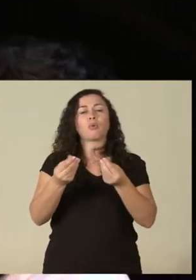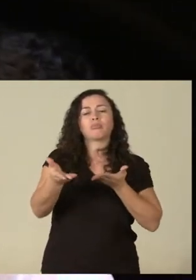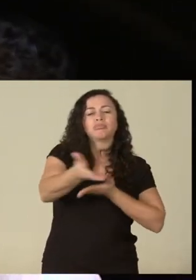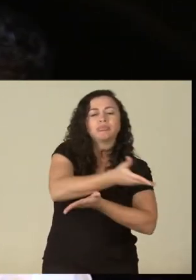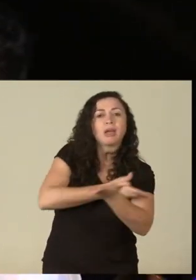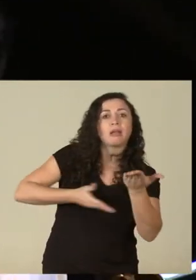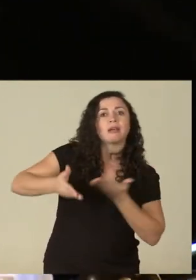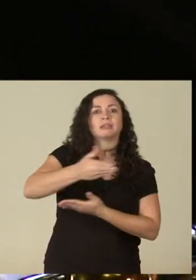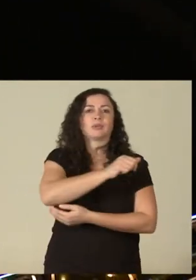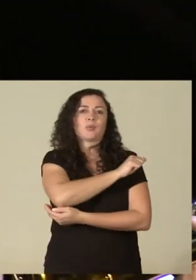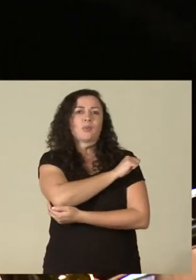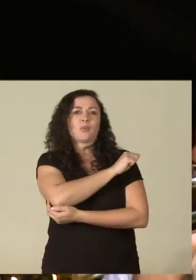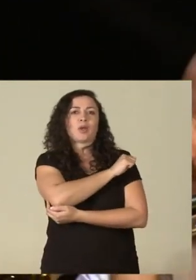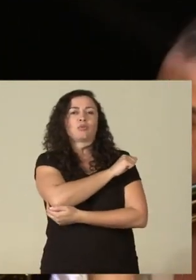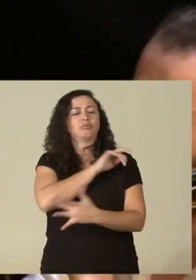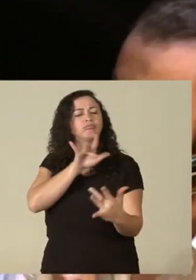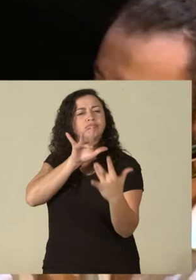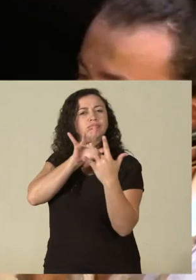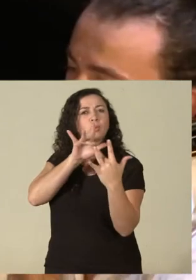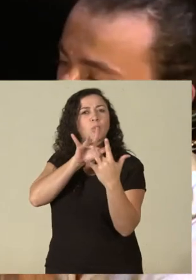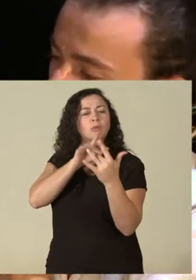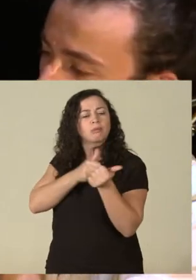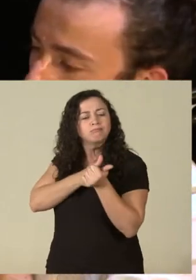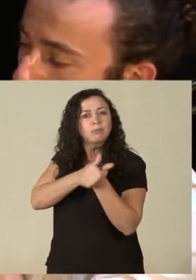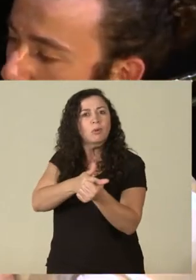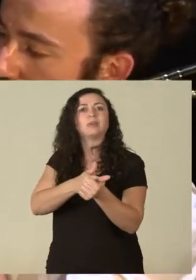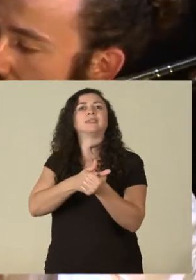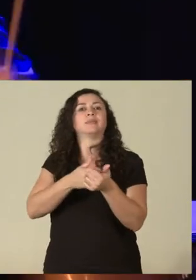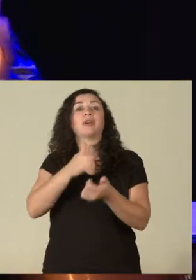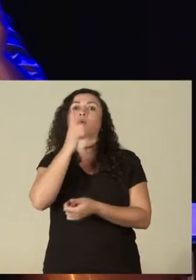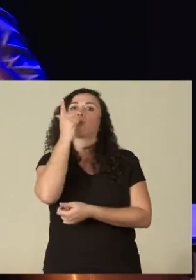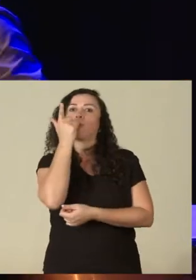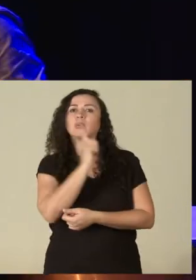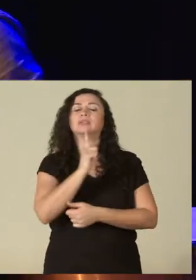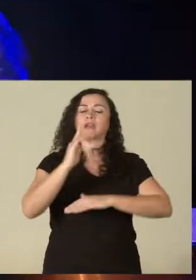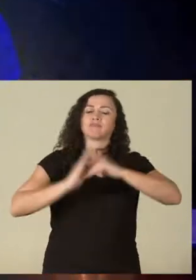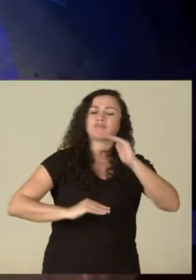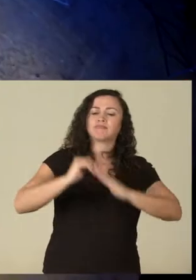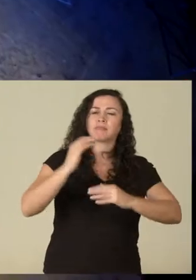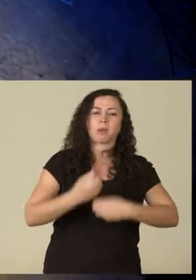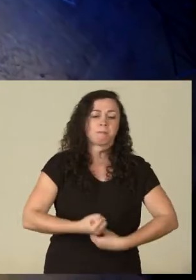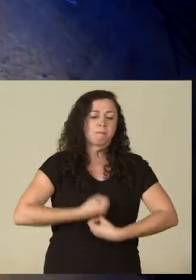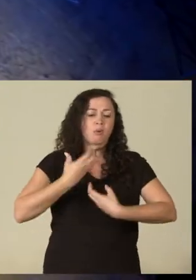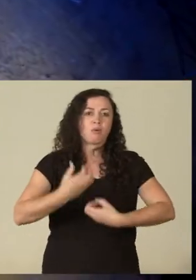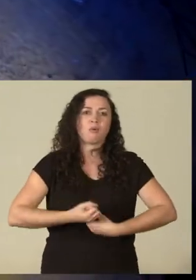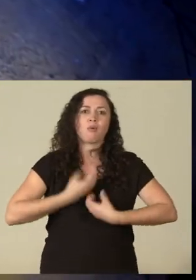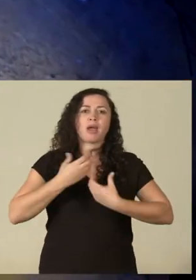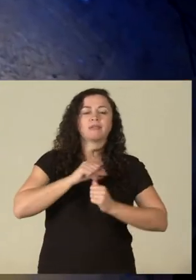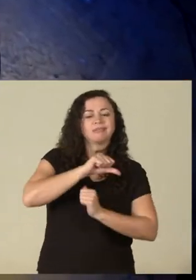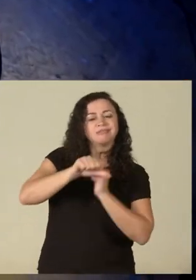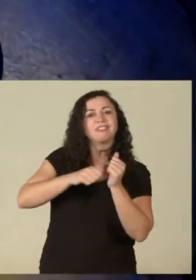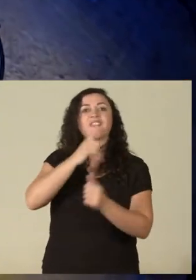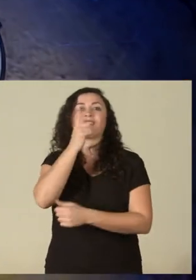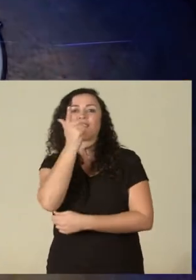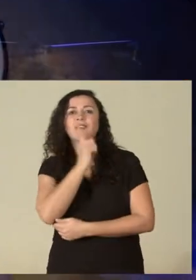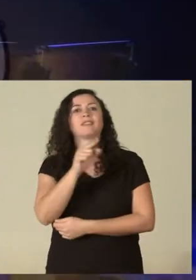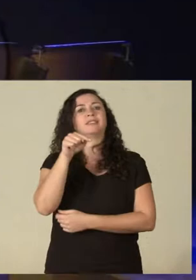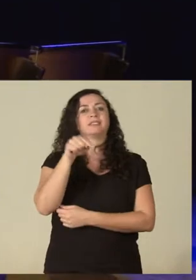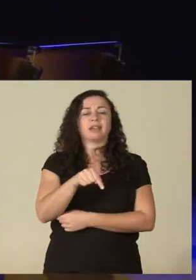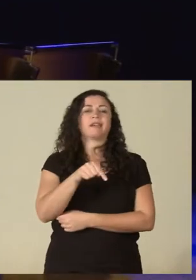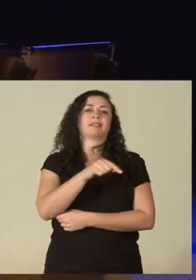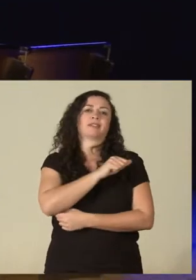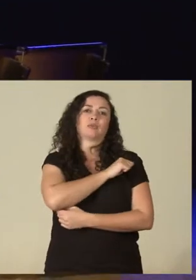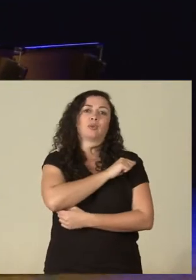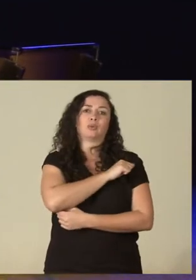modo próximo aos alunos, para garantir que a instrumentalização poética deles se faça para